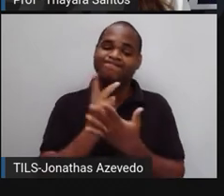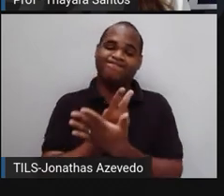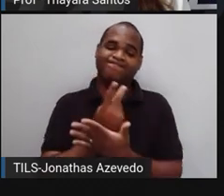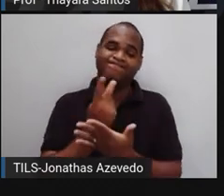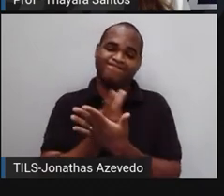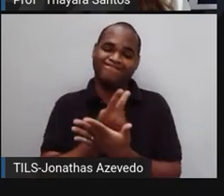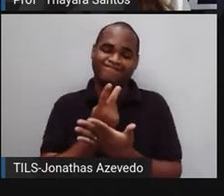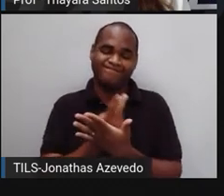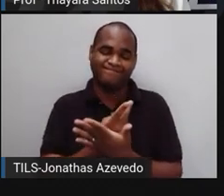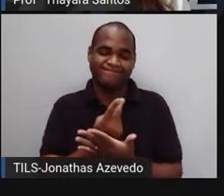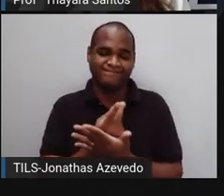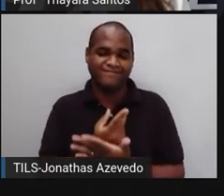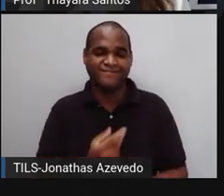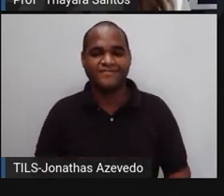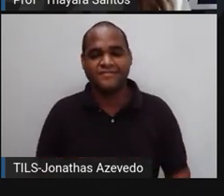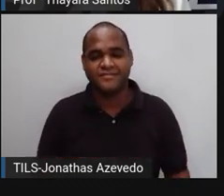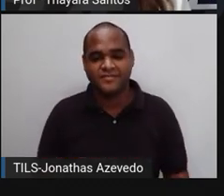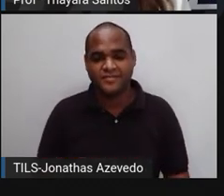Também errei, tá vendo?